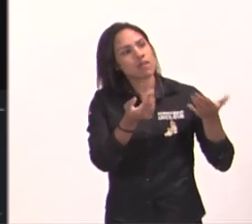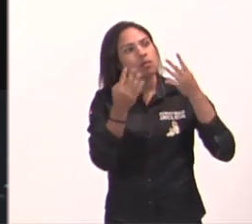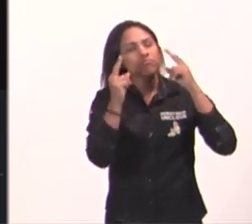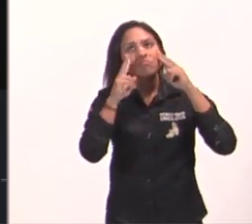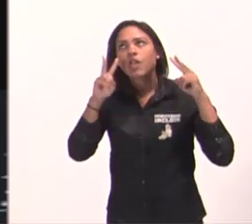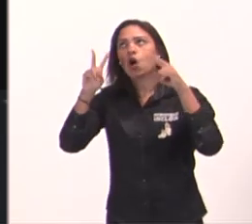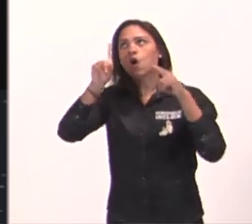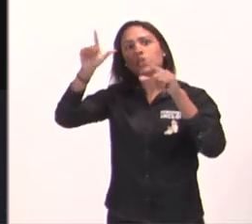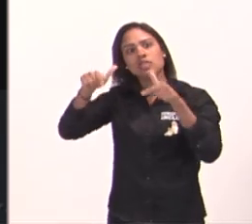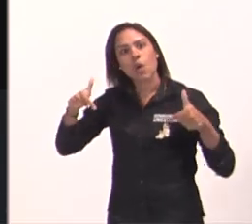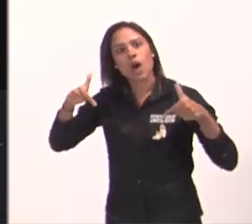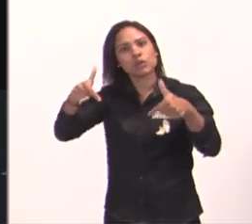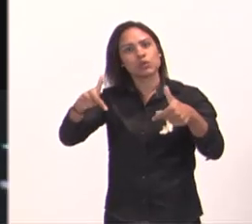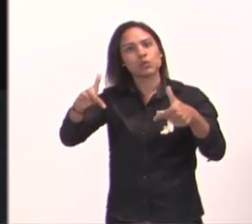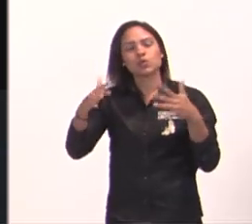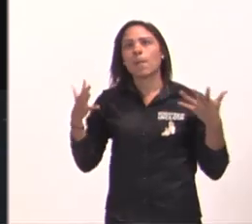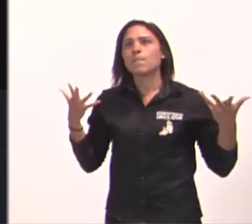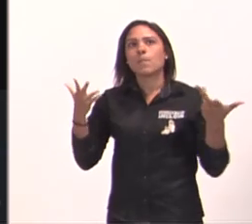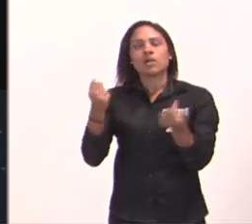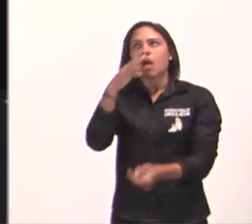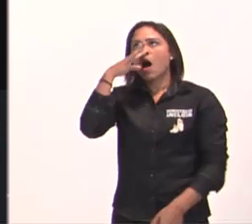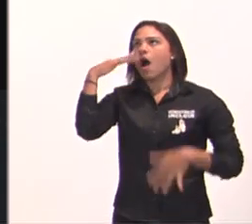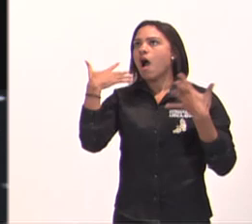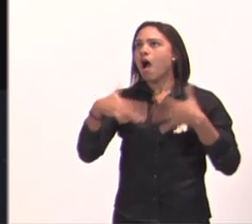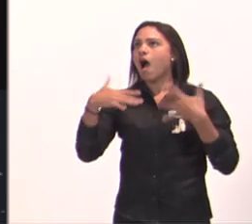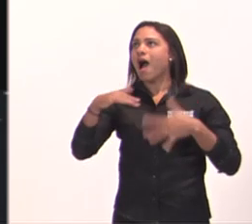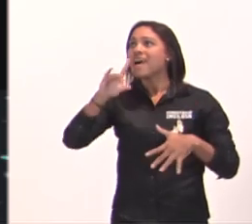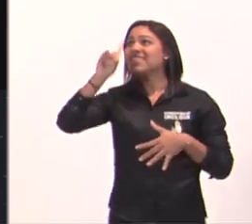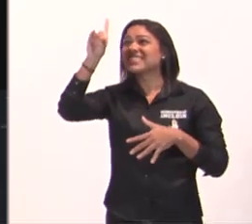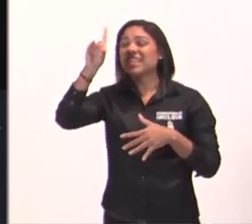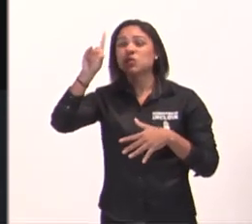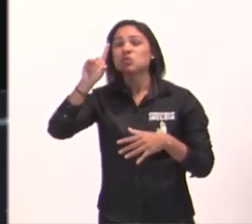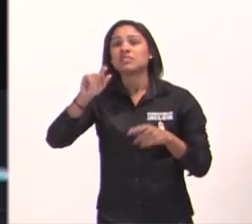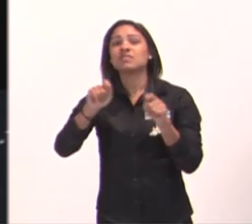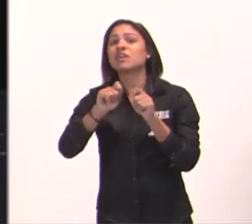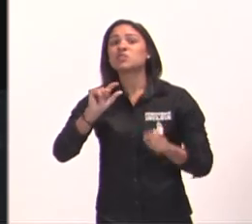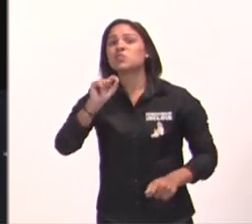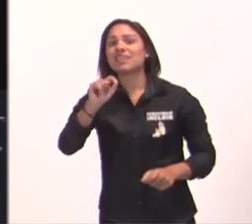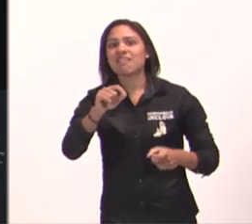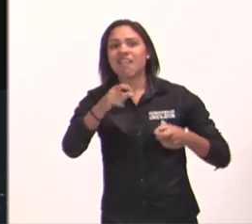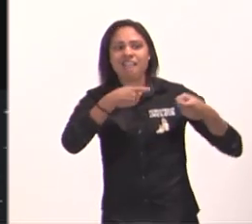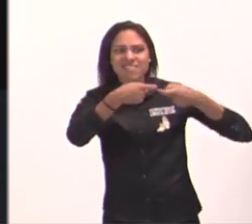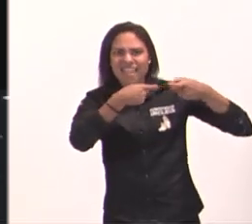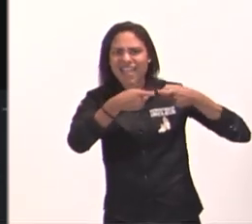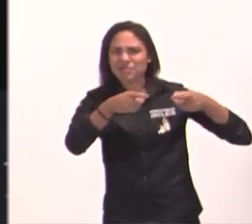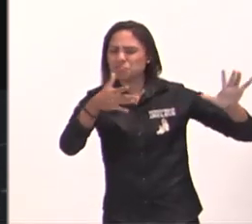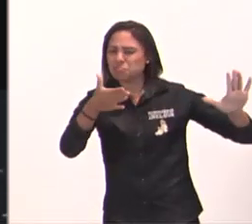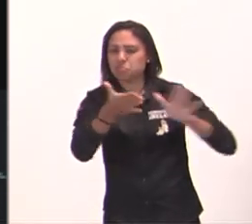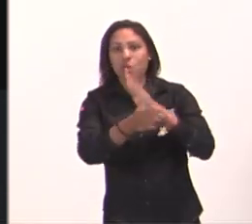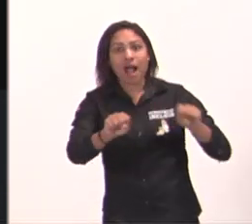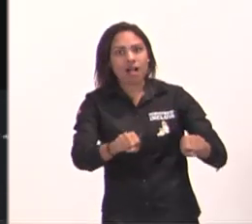seus feitos estarecedores da terra, ele dá fim às guerras até os confins da terra,